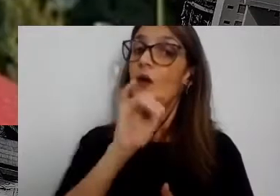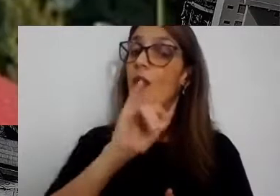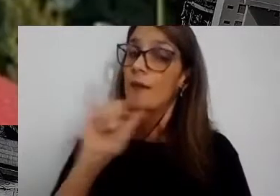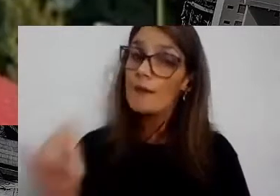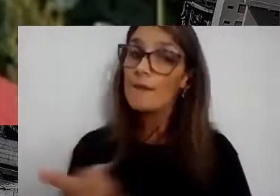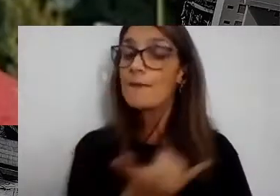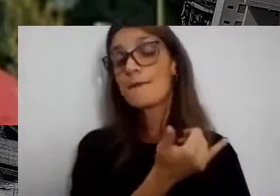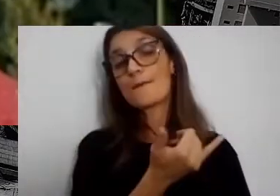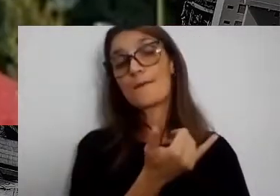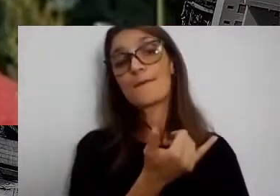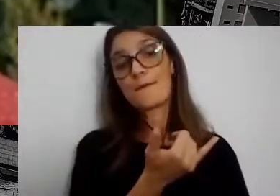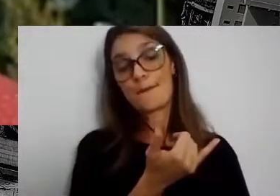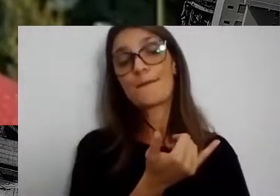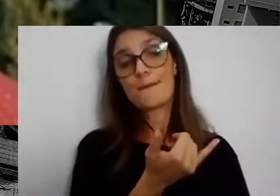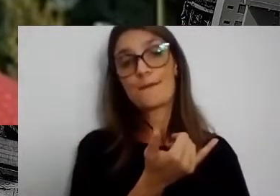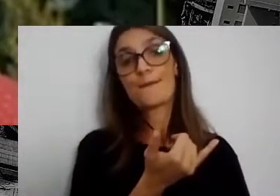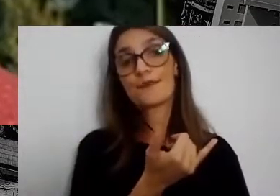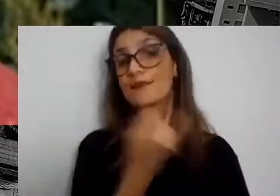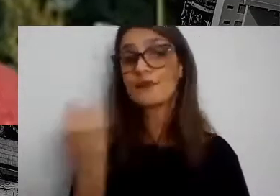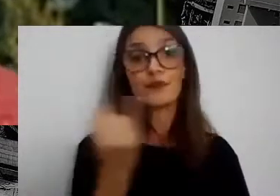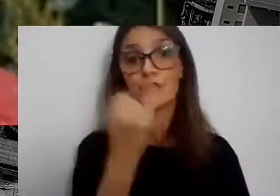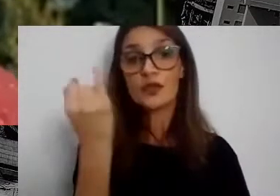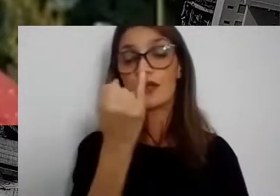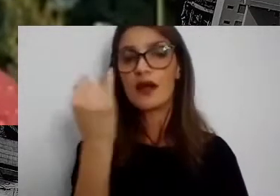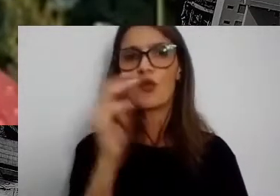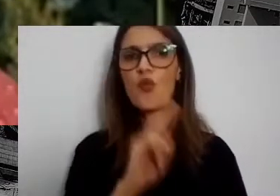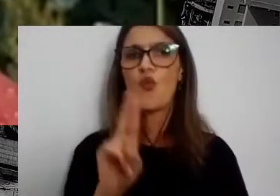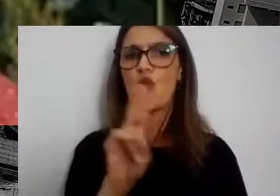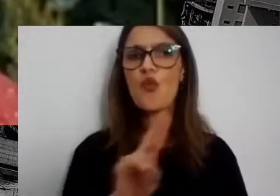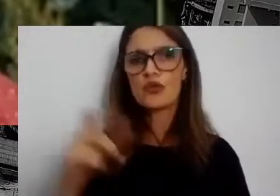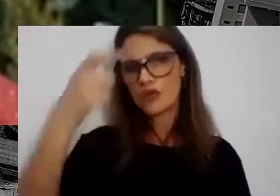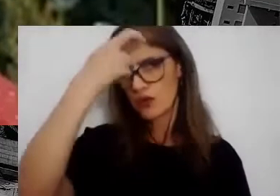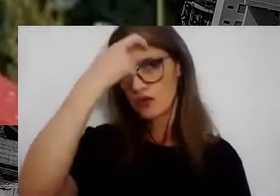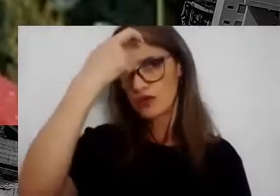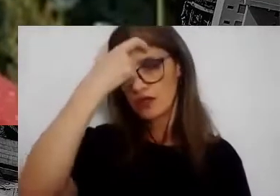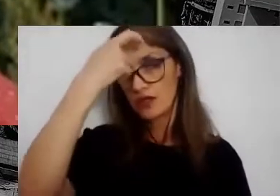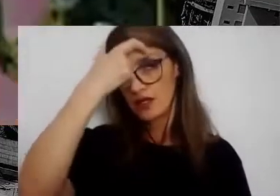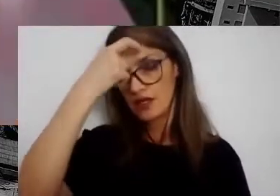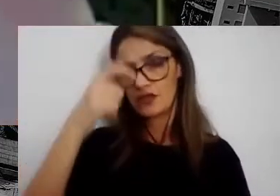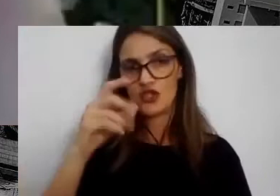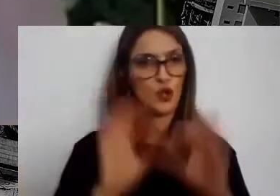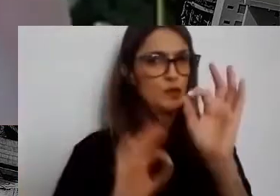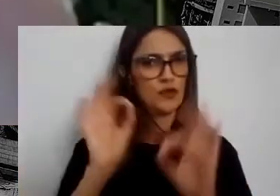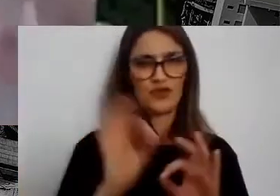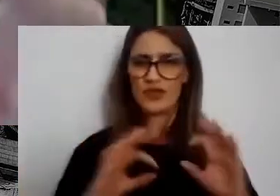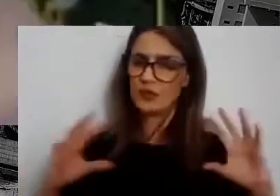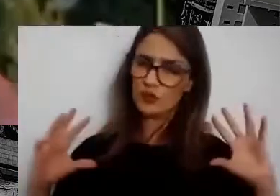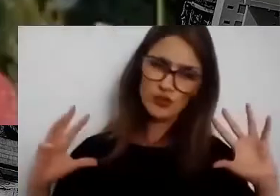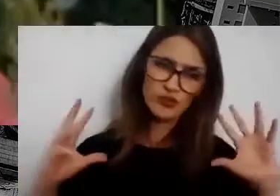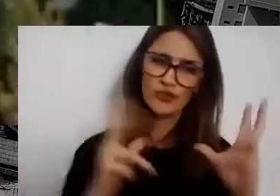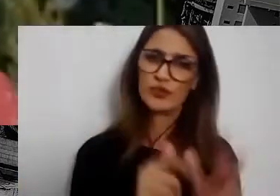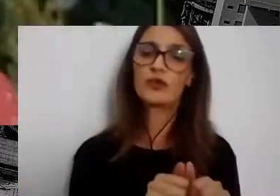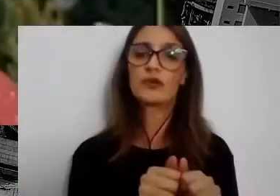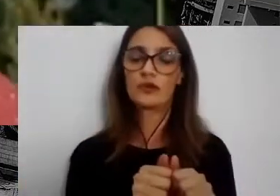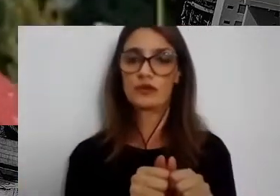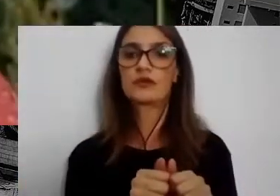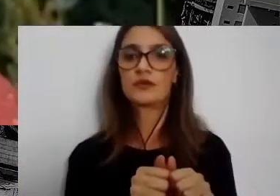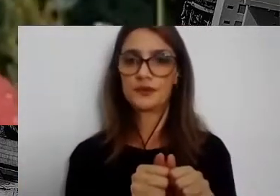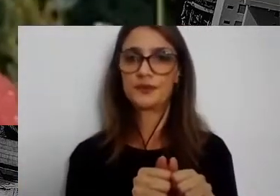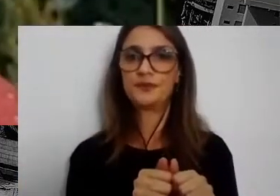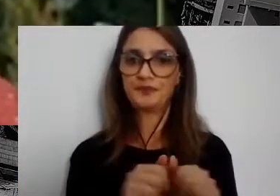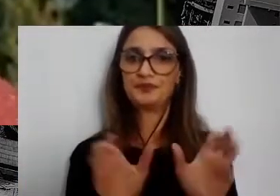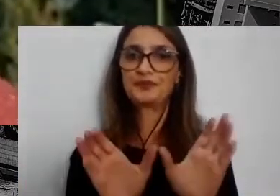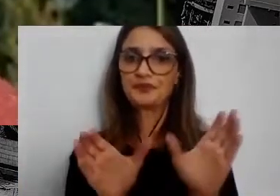importância do uso consciente. Em todos os casos dos projetos, depois a comunidade